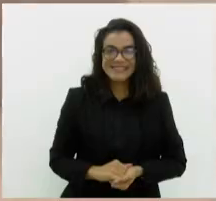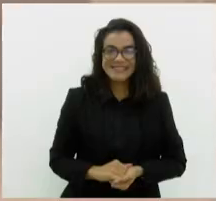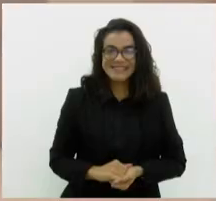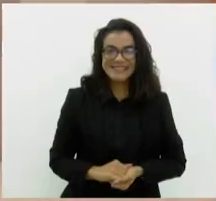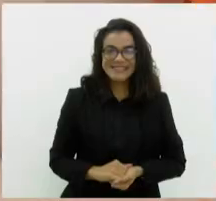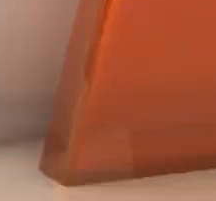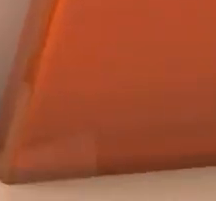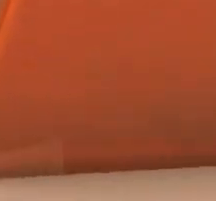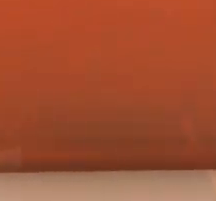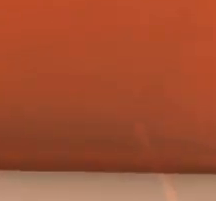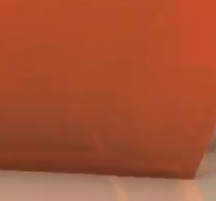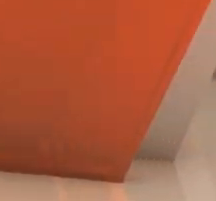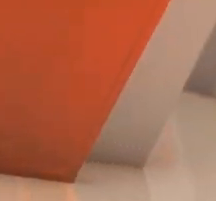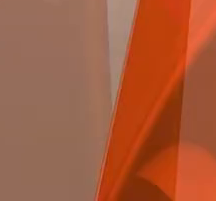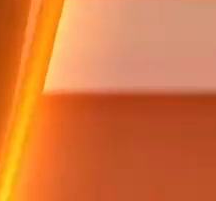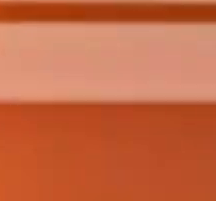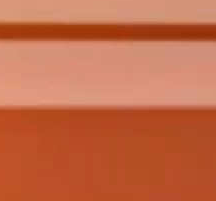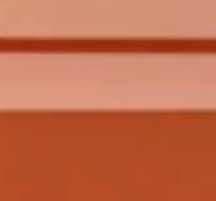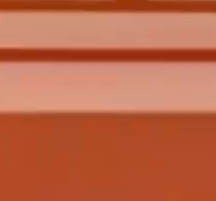E amanhã eu estou te esperando. E